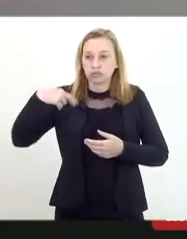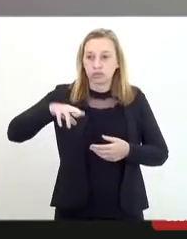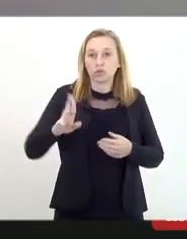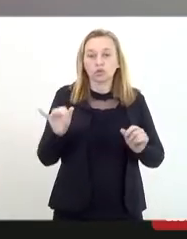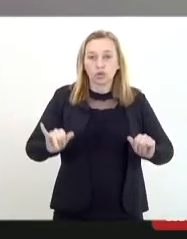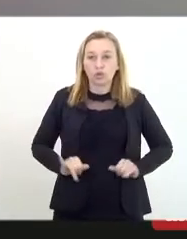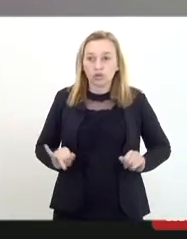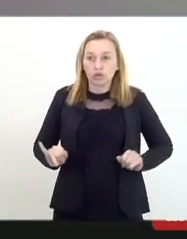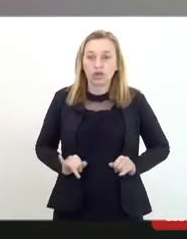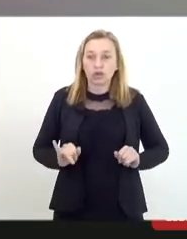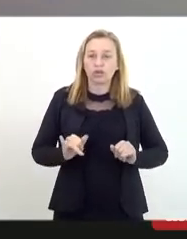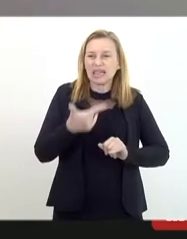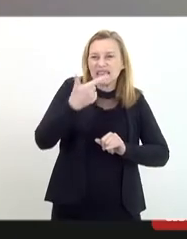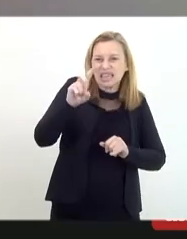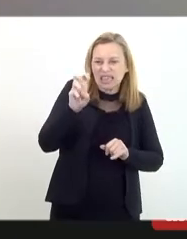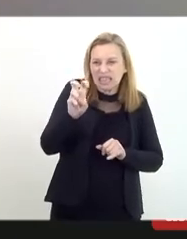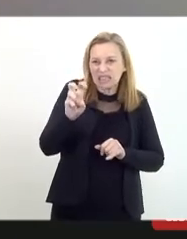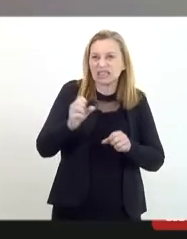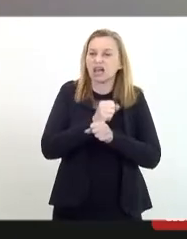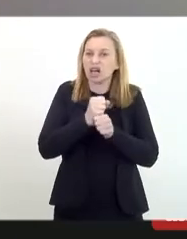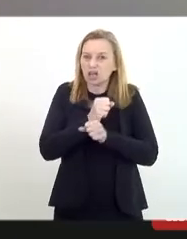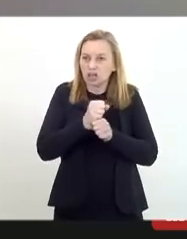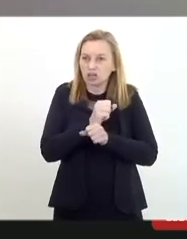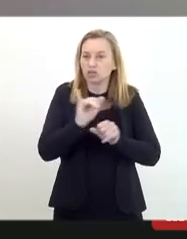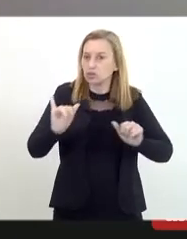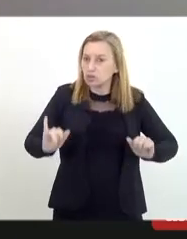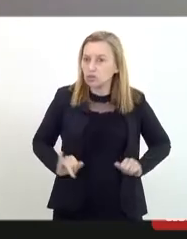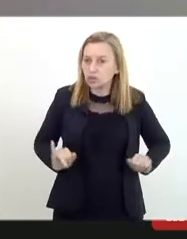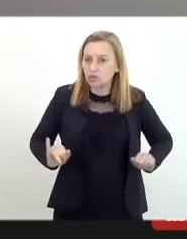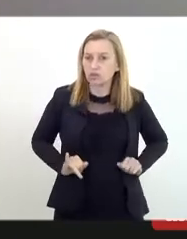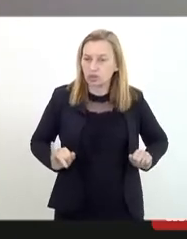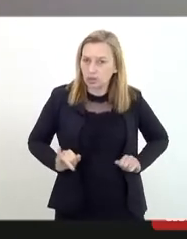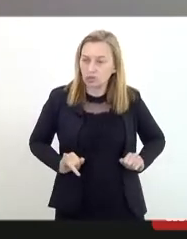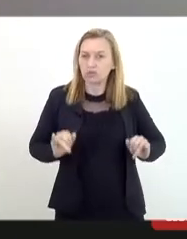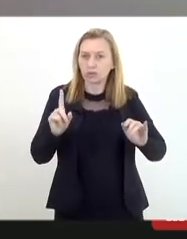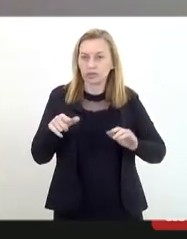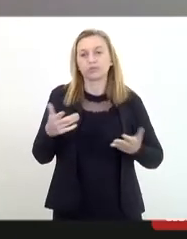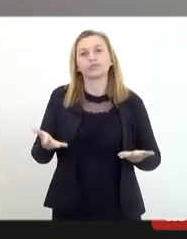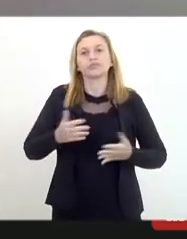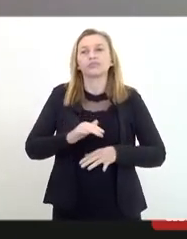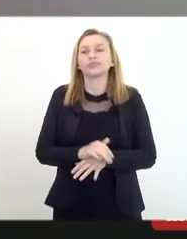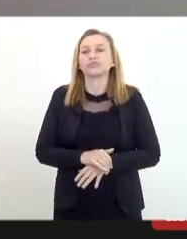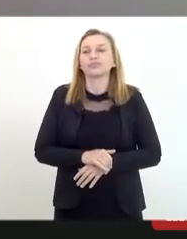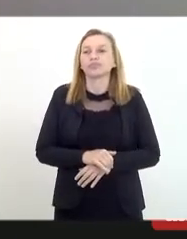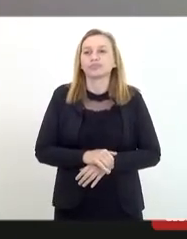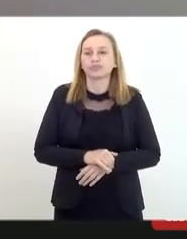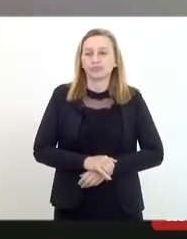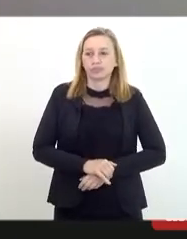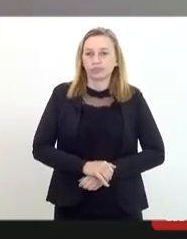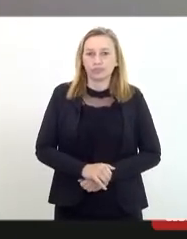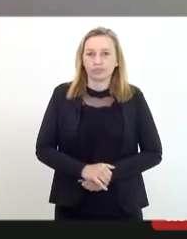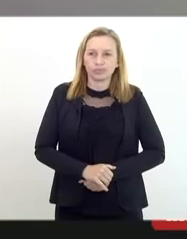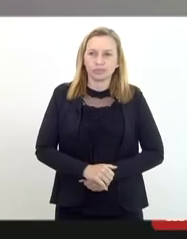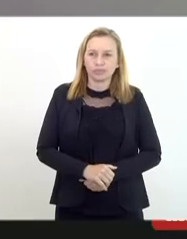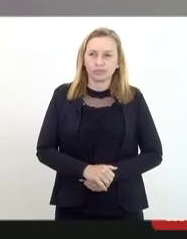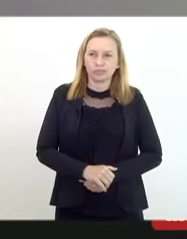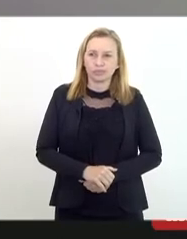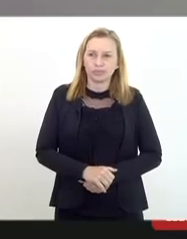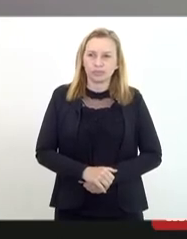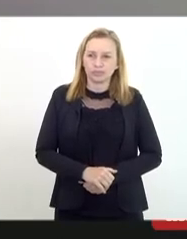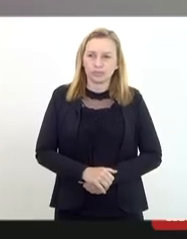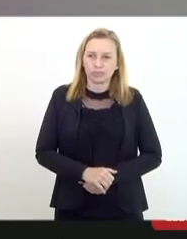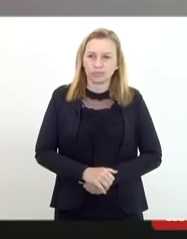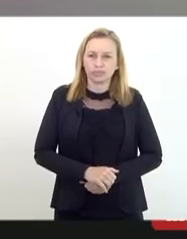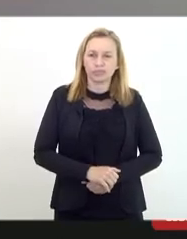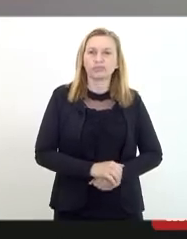anos, mas rendeu uma condenação recente contra determinada rede de